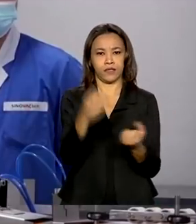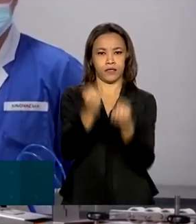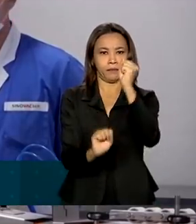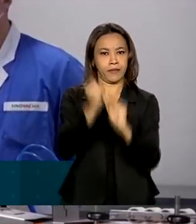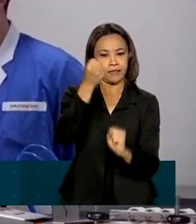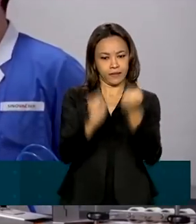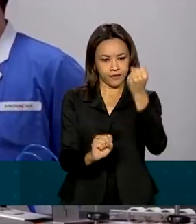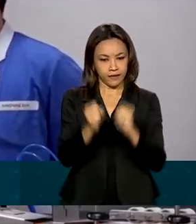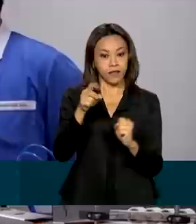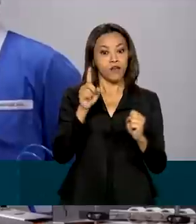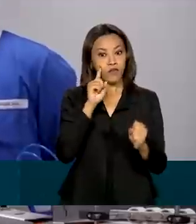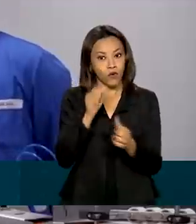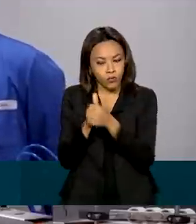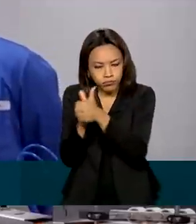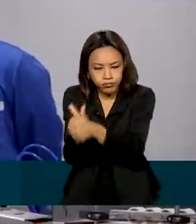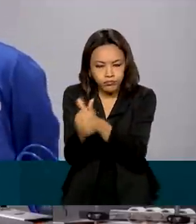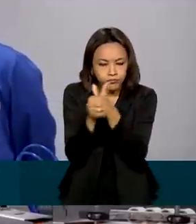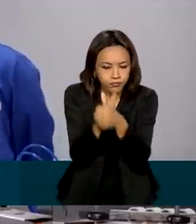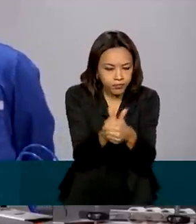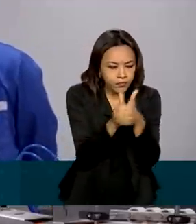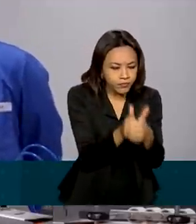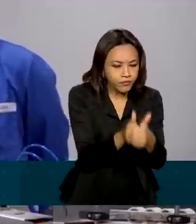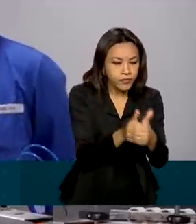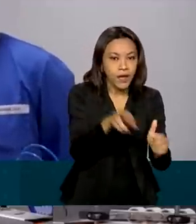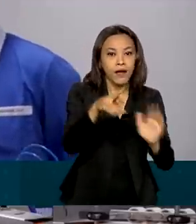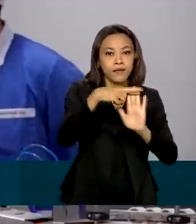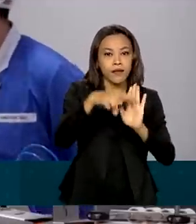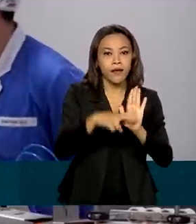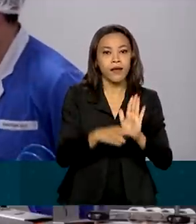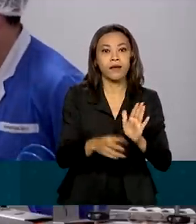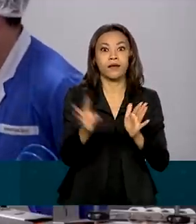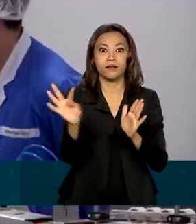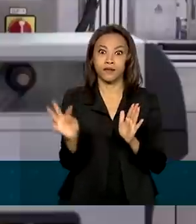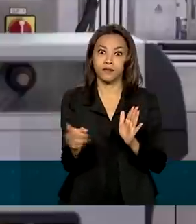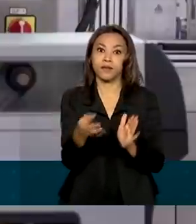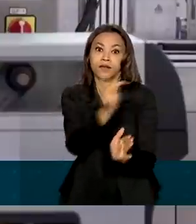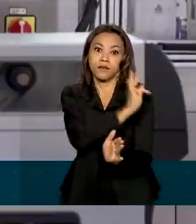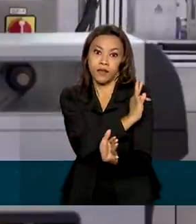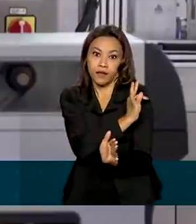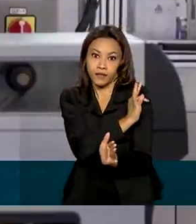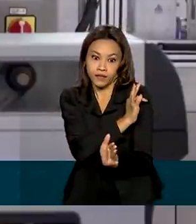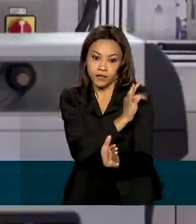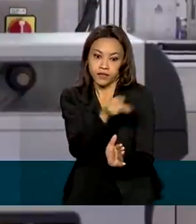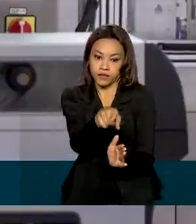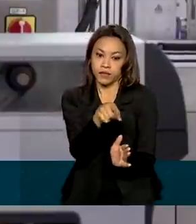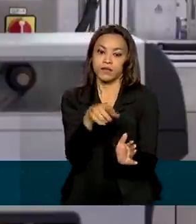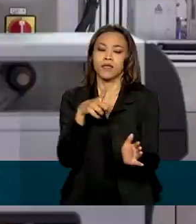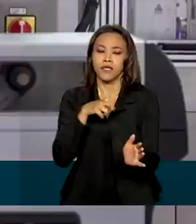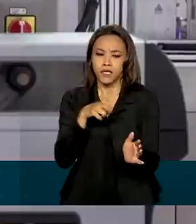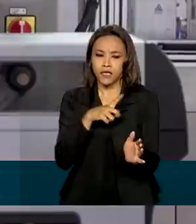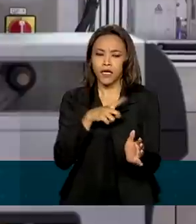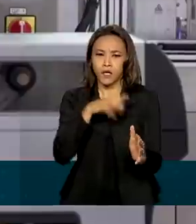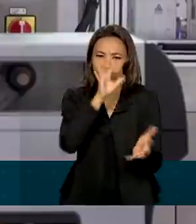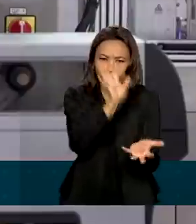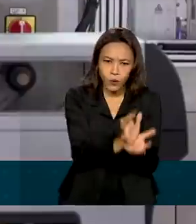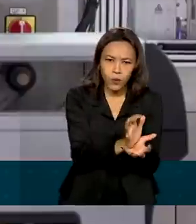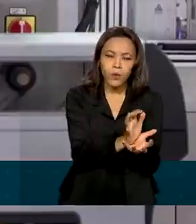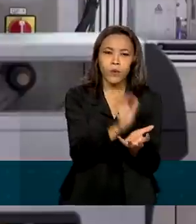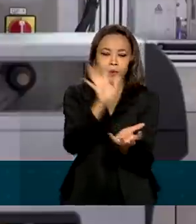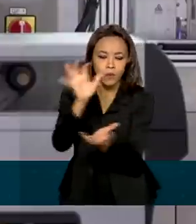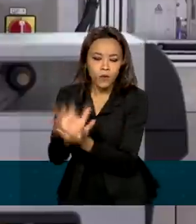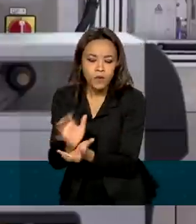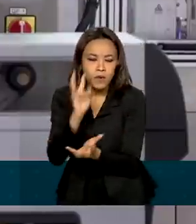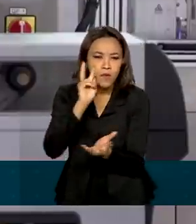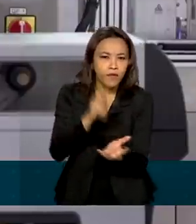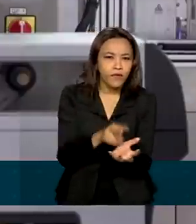Além disso, foram checados os requisitos técnicos dos bancos sementes e celulares, que contém as partículas que serão usadas